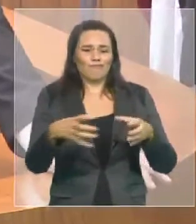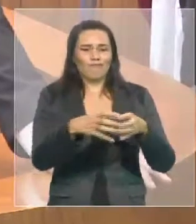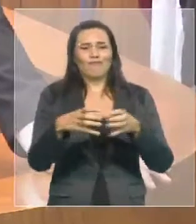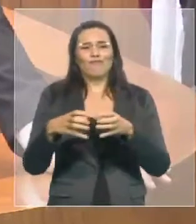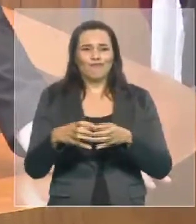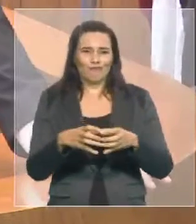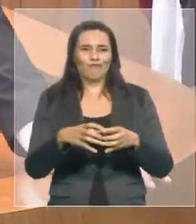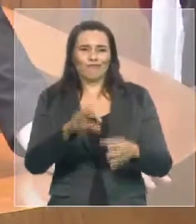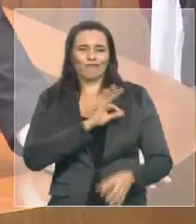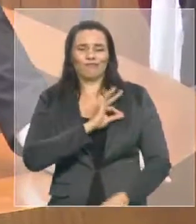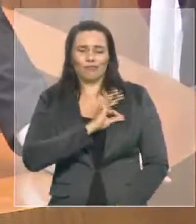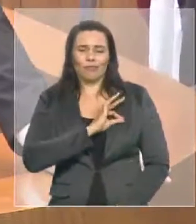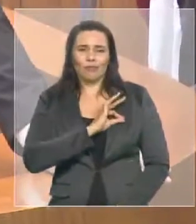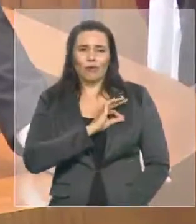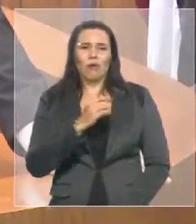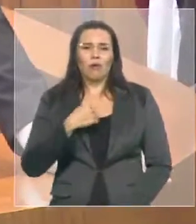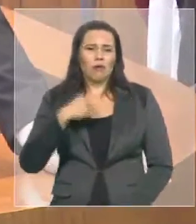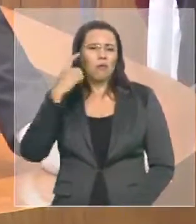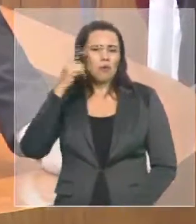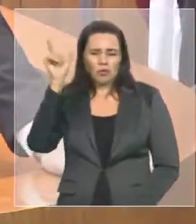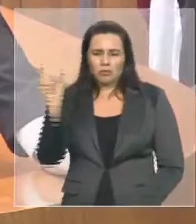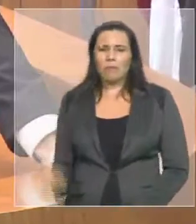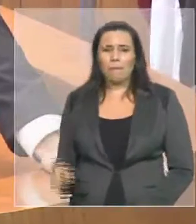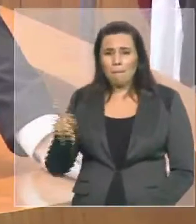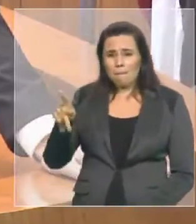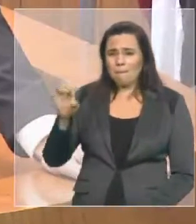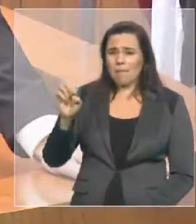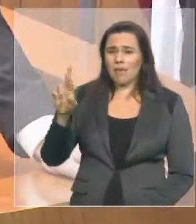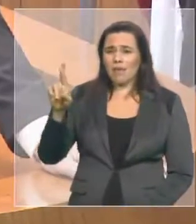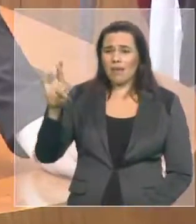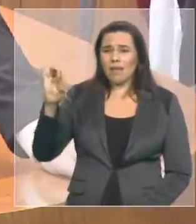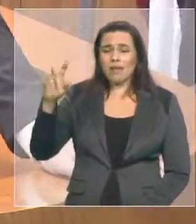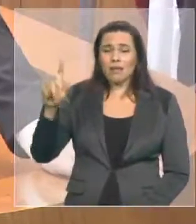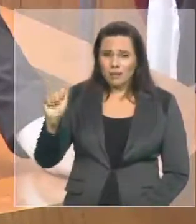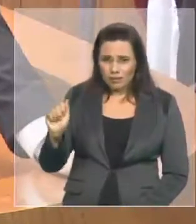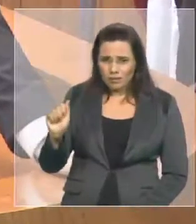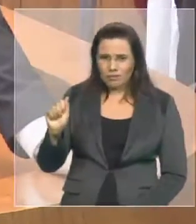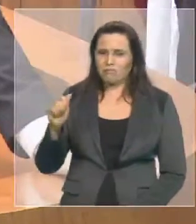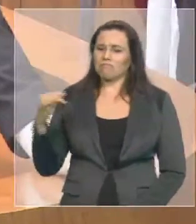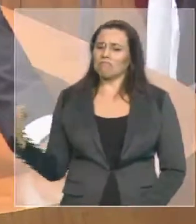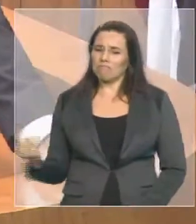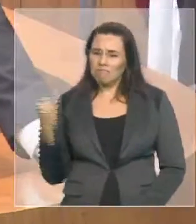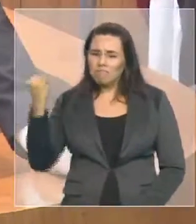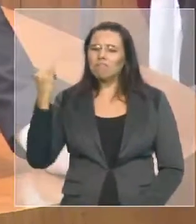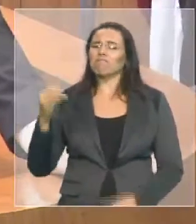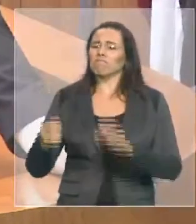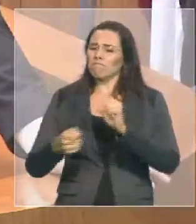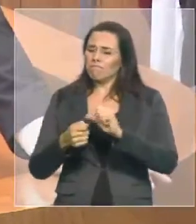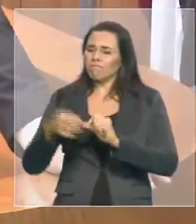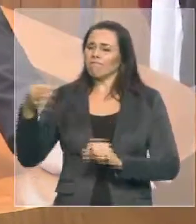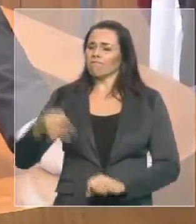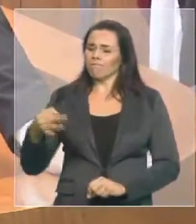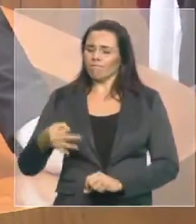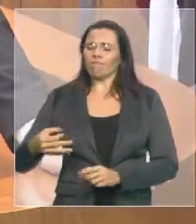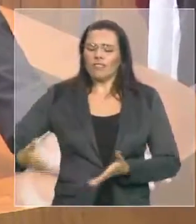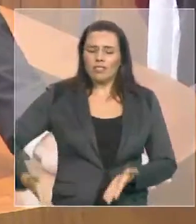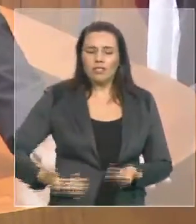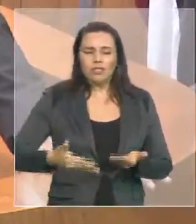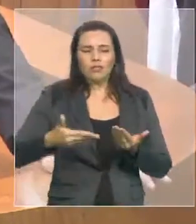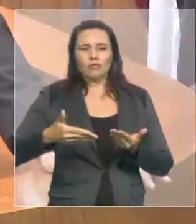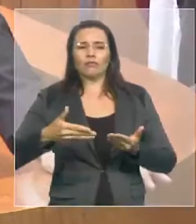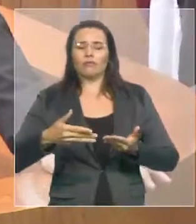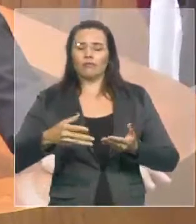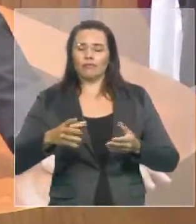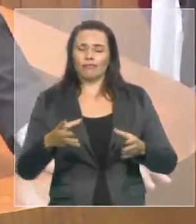Sobre a questão das delegacias, realmente, as delegacias, e aí, deputado André, para lhe responder